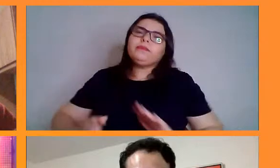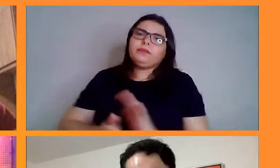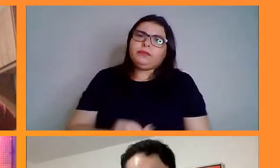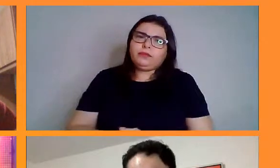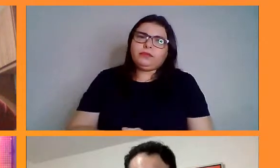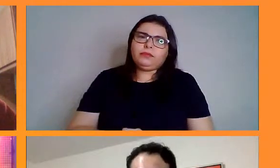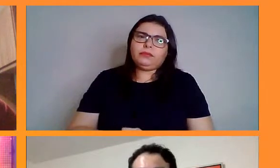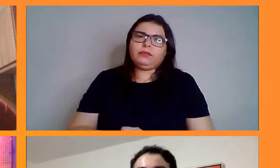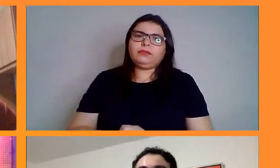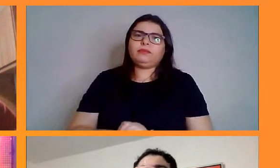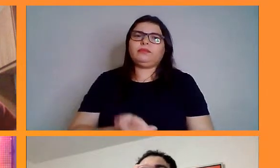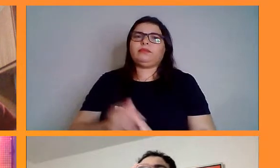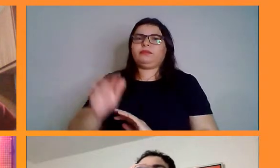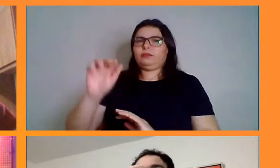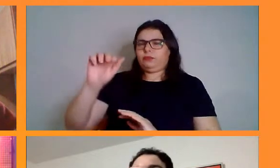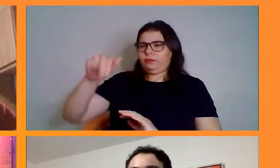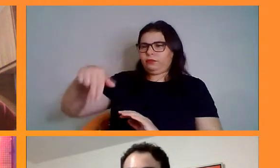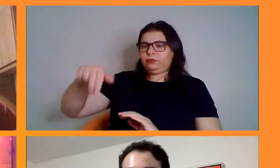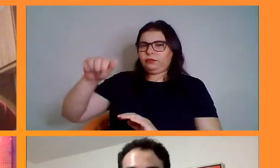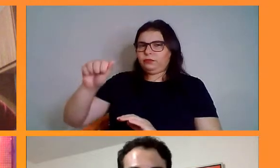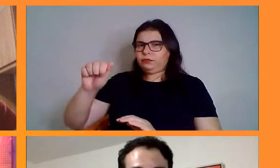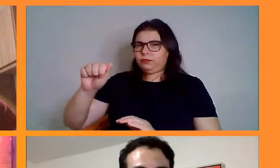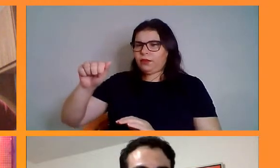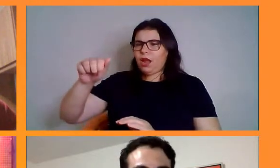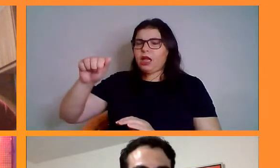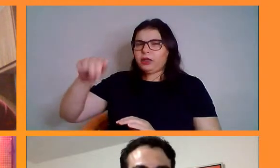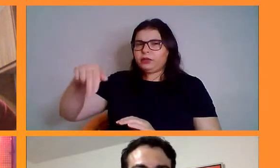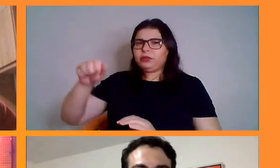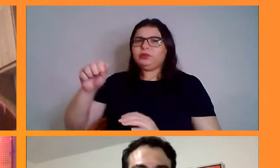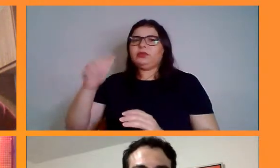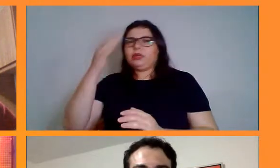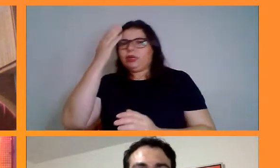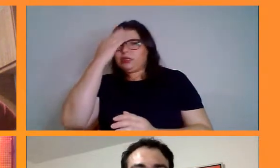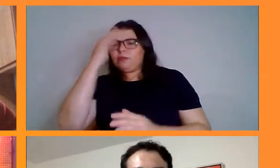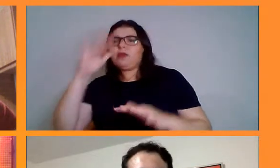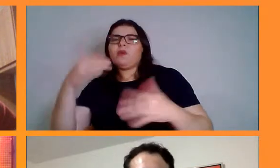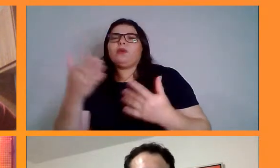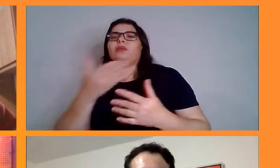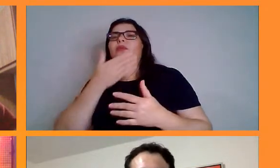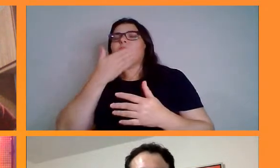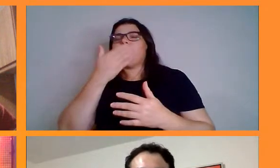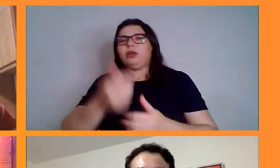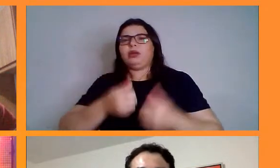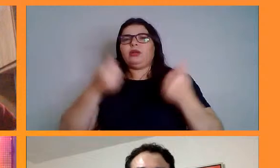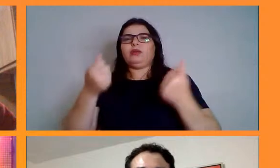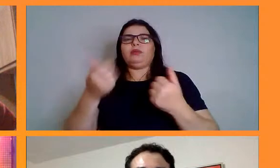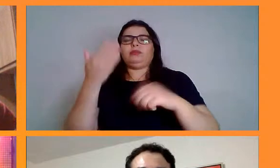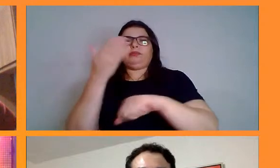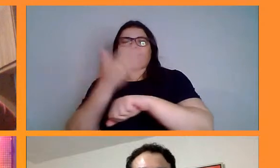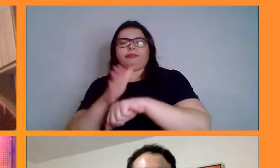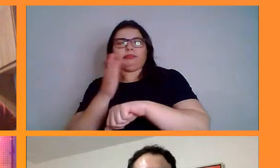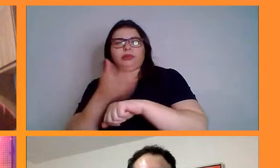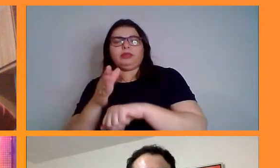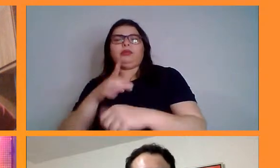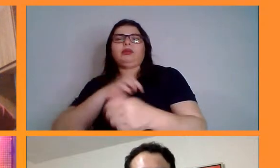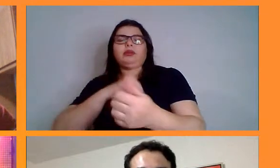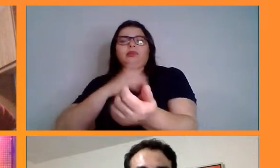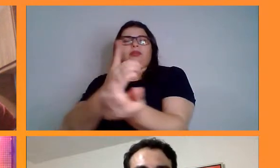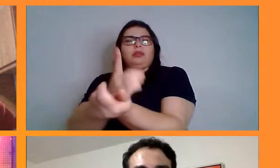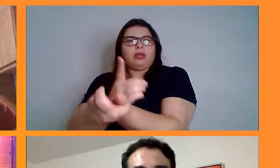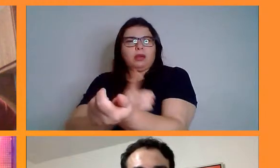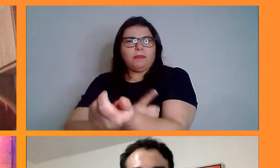A Ana Beatriz quer saber qual a melhor forma ou atividade física indicada para diabéticos e perfeitos.